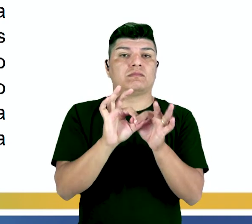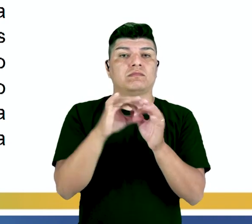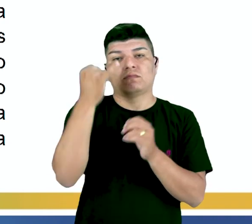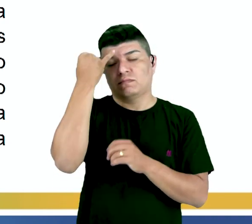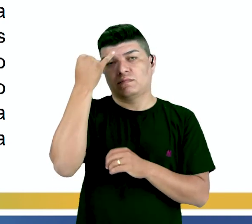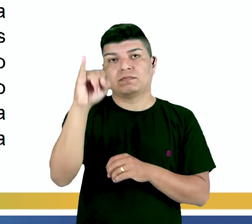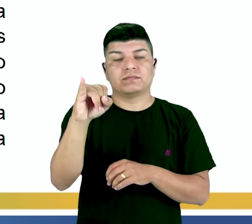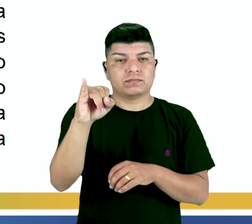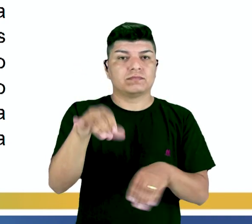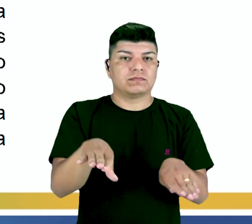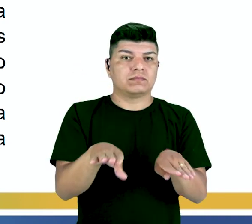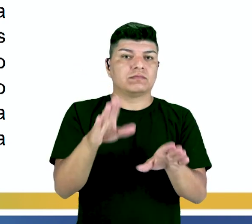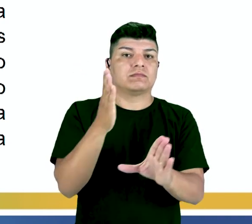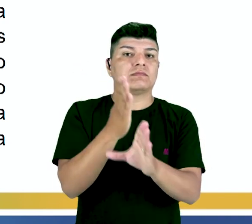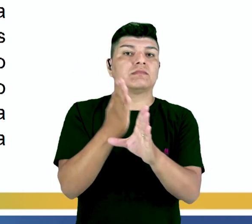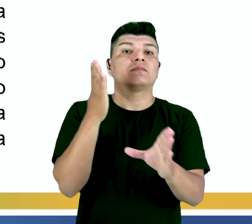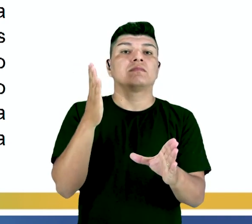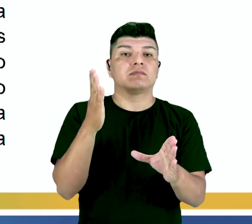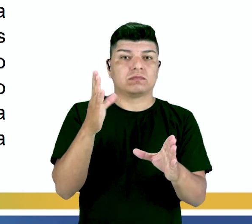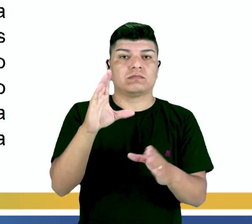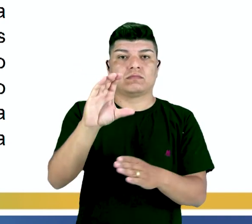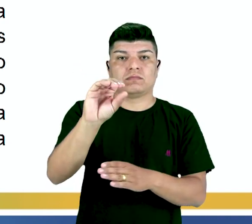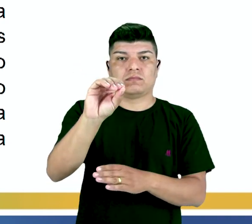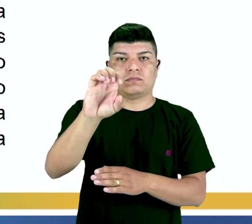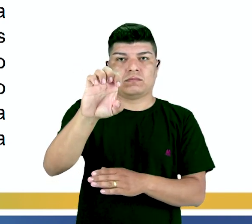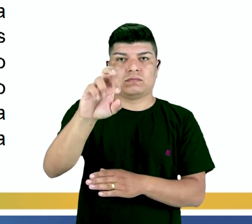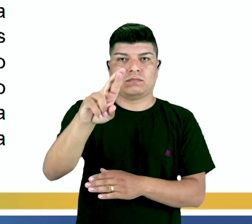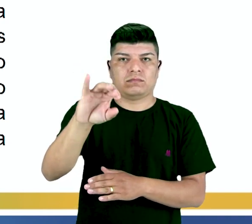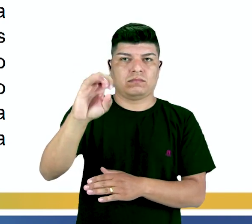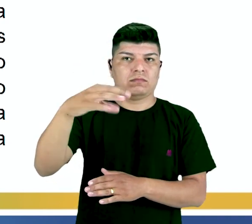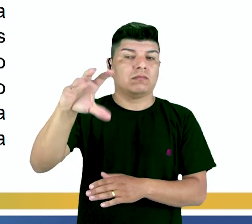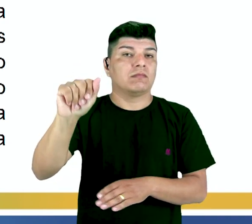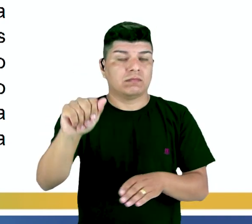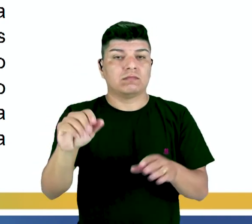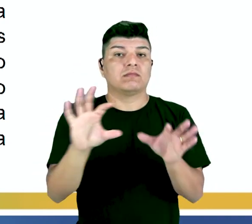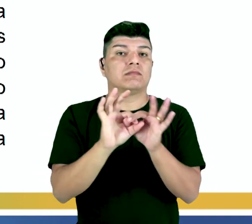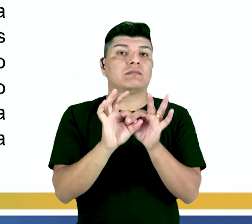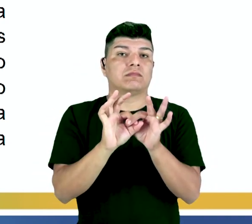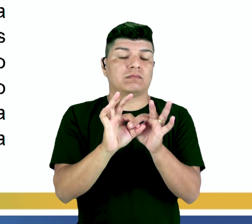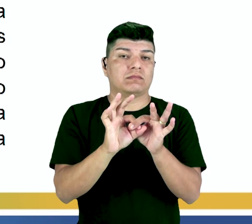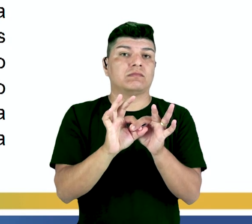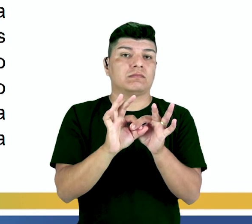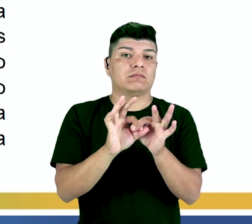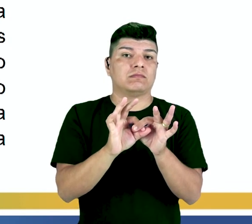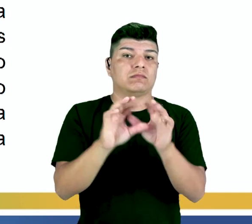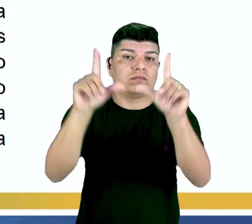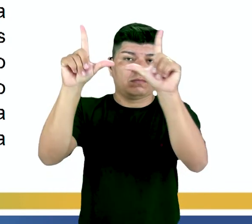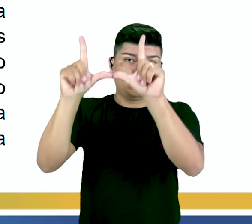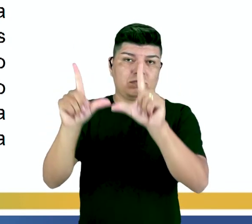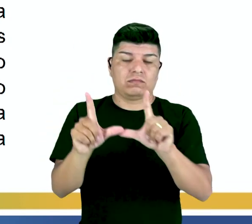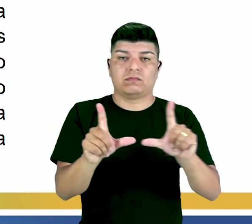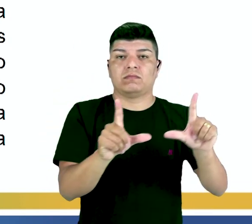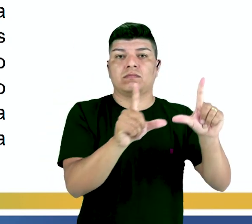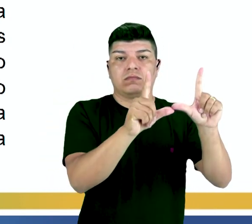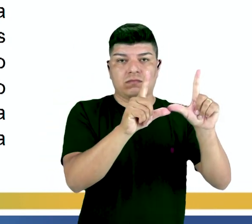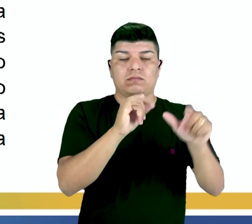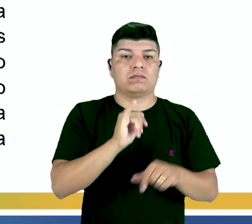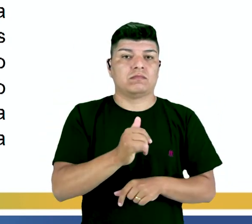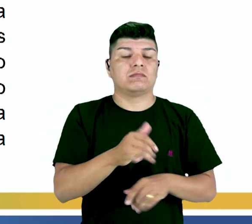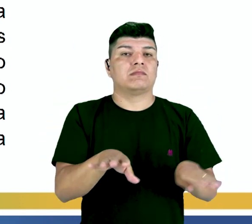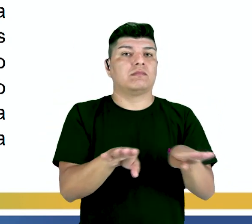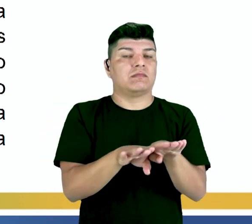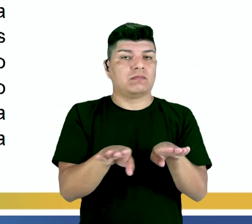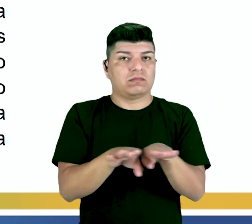ideias, que causa o quê? A coerência entre os elementos que interligam uma sequência lógica da narrativa